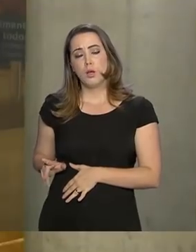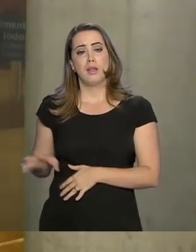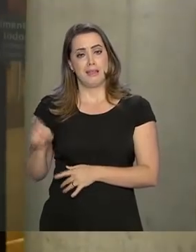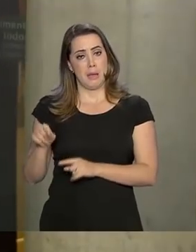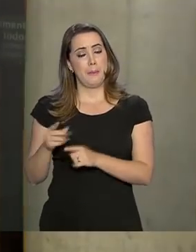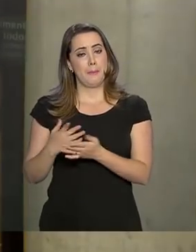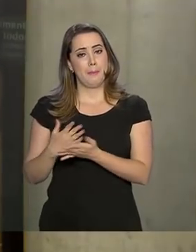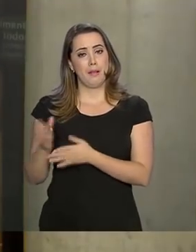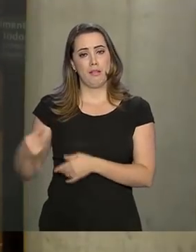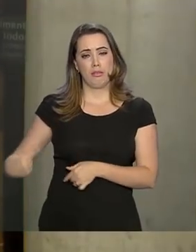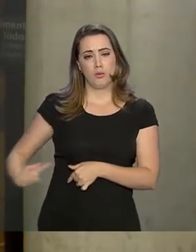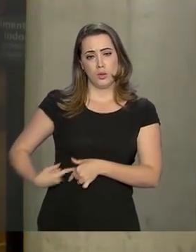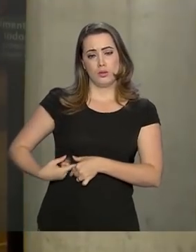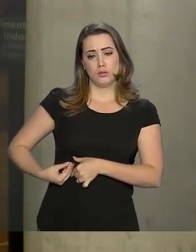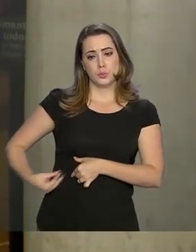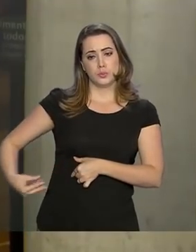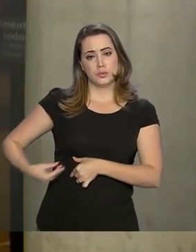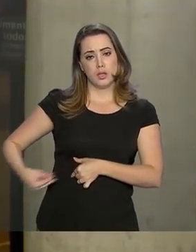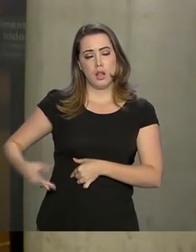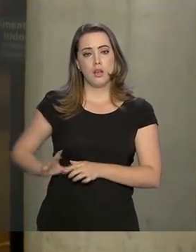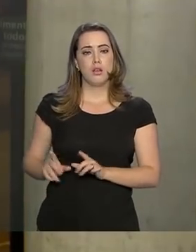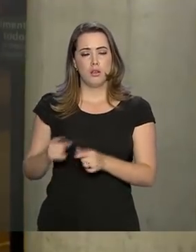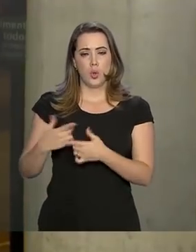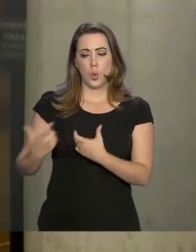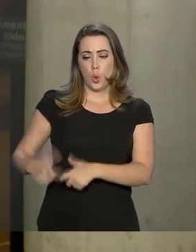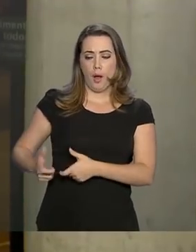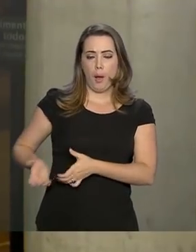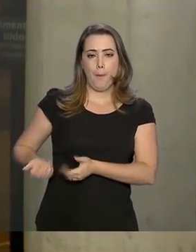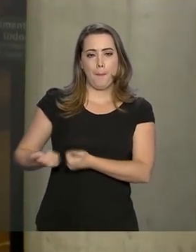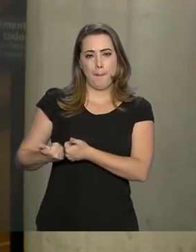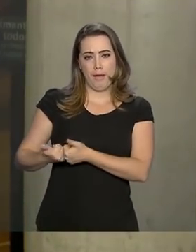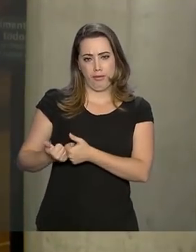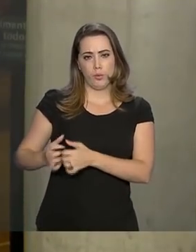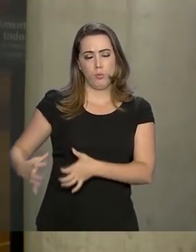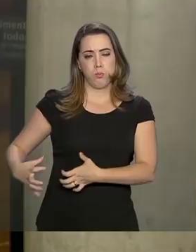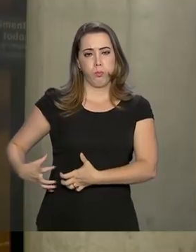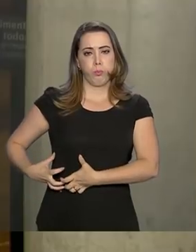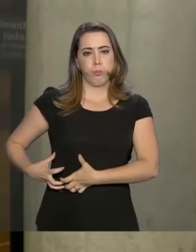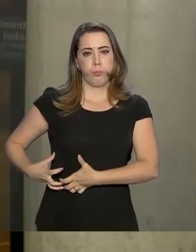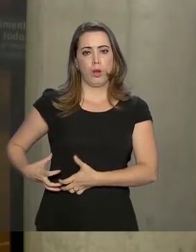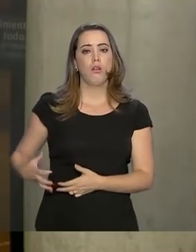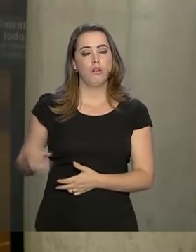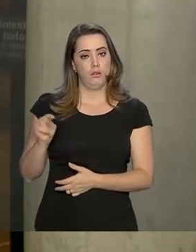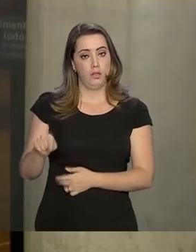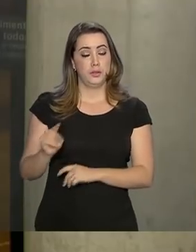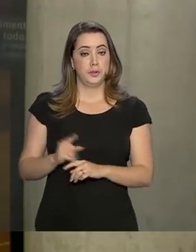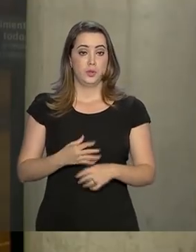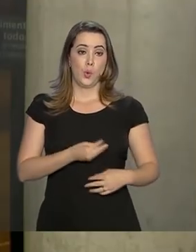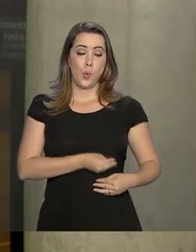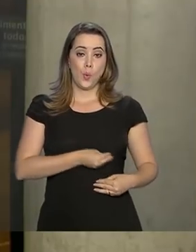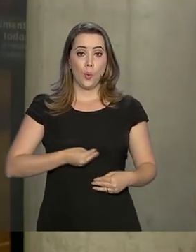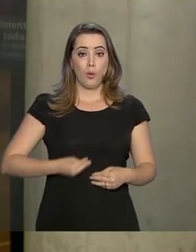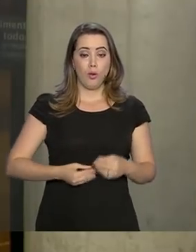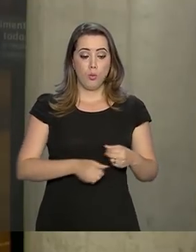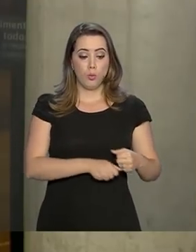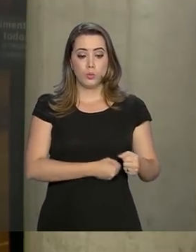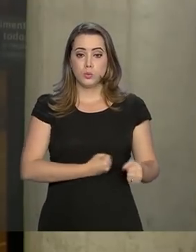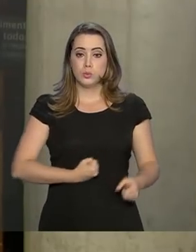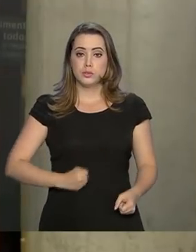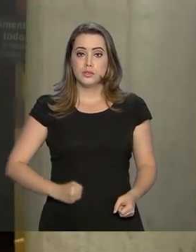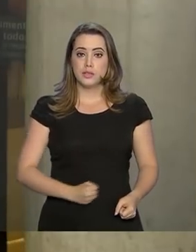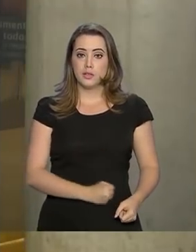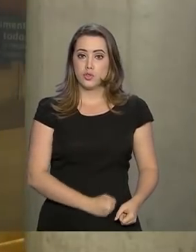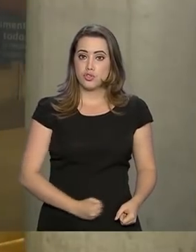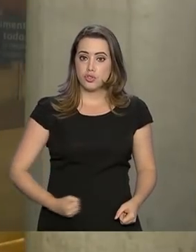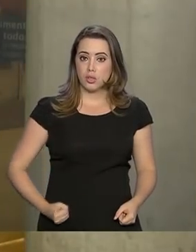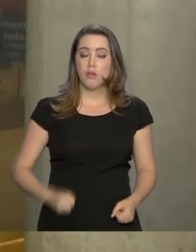principalmente ali naquela região onde estava acoplada a bolsa de colostomia. O intestino do presidente, foi objeto da cirurgia,